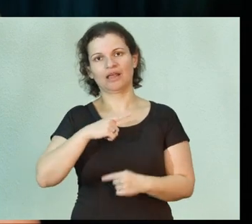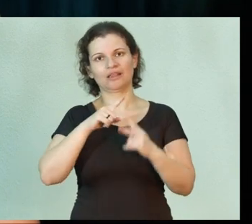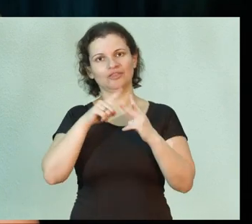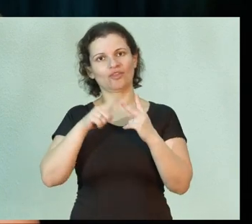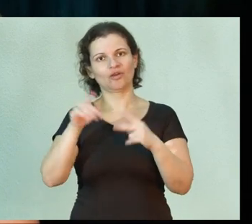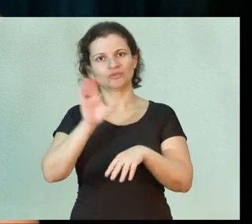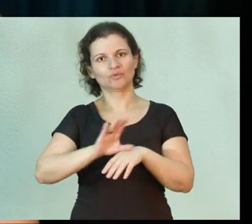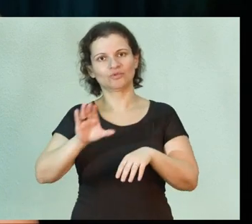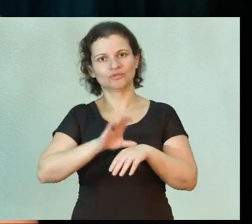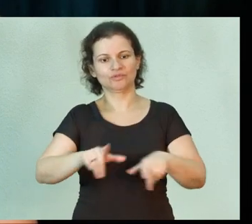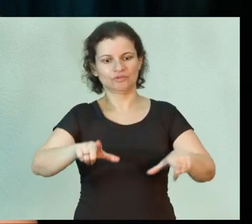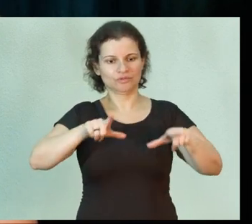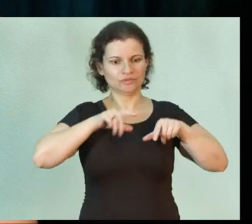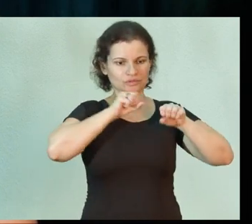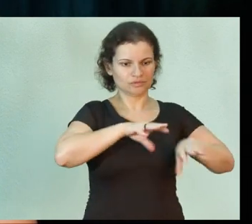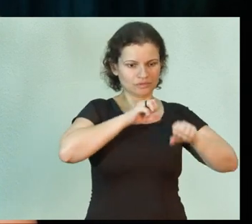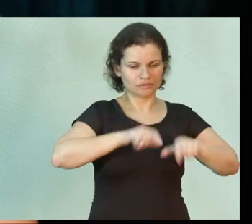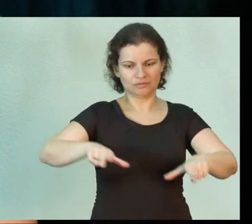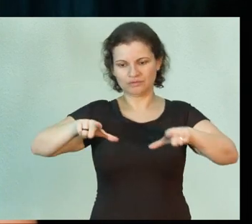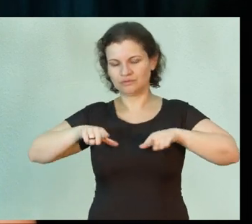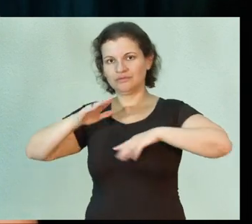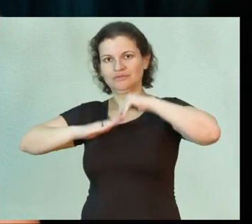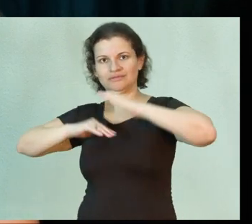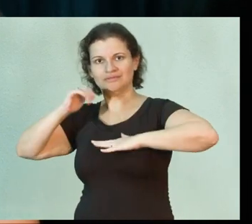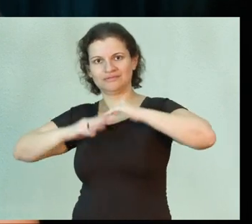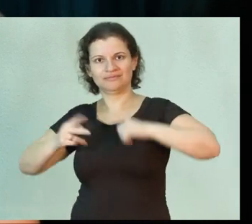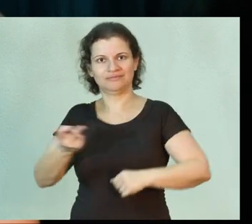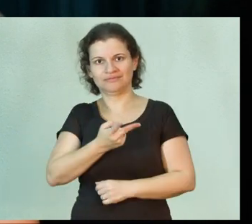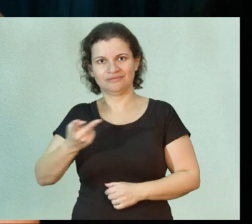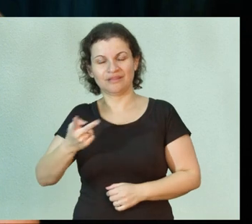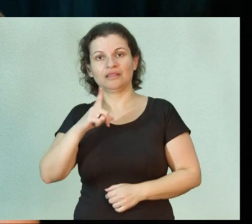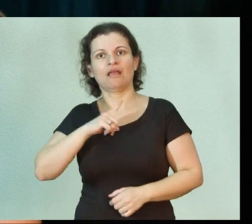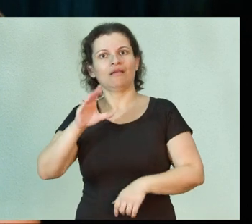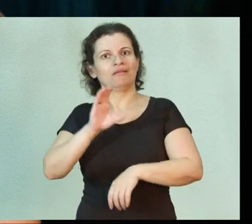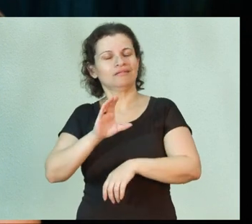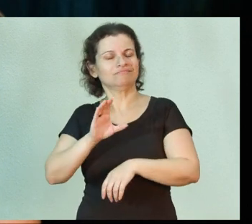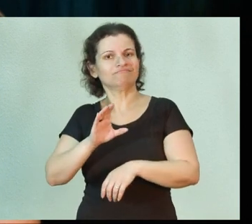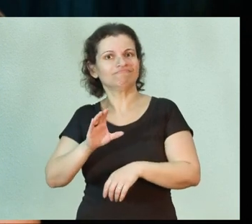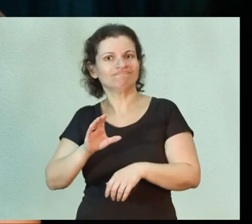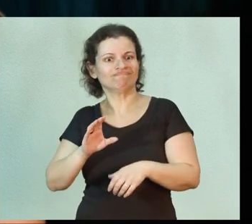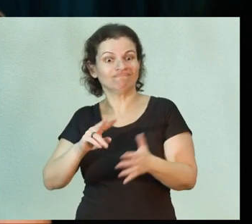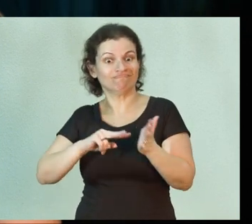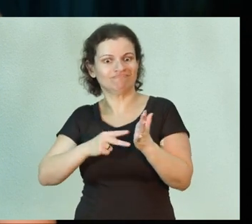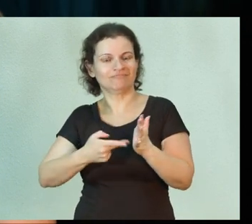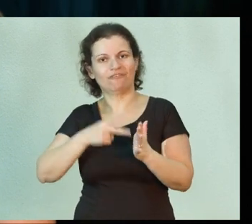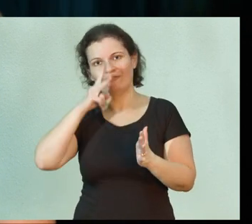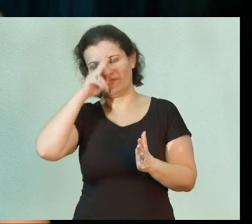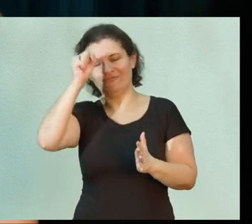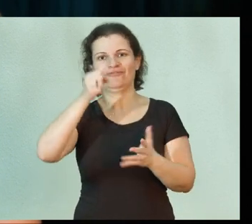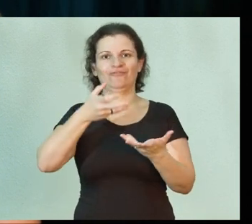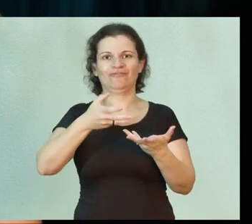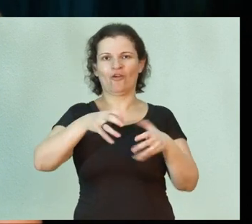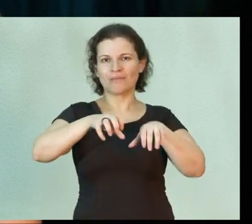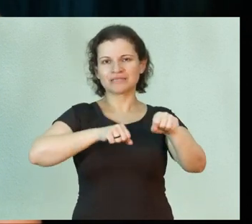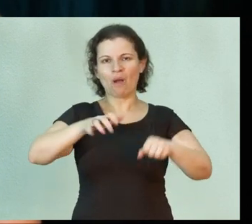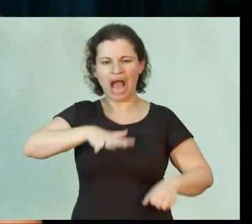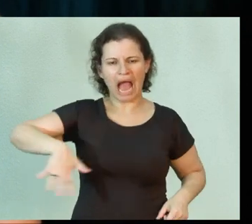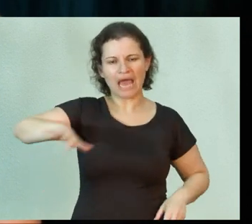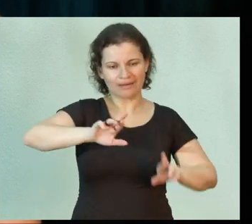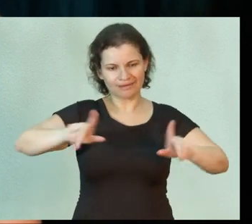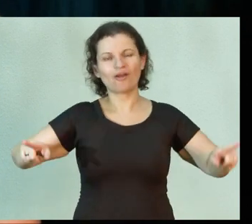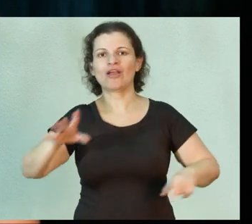cursos, licenciatura e bacharelado. Ambos possuem uma significativa formação nas distintas áreas de